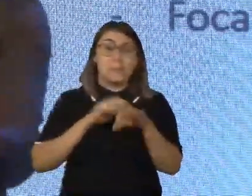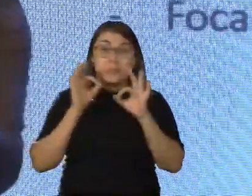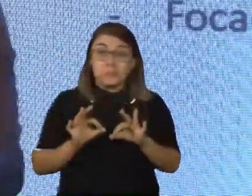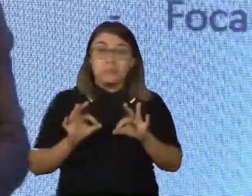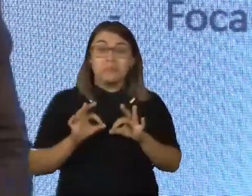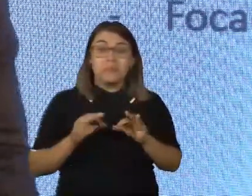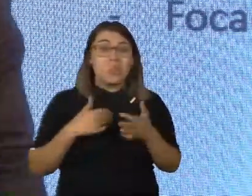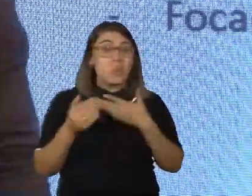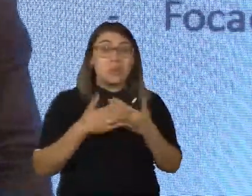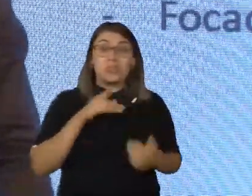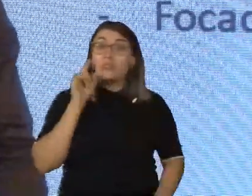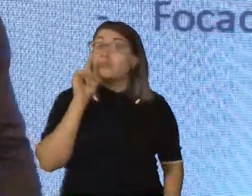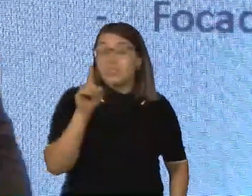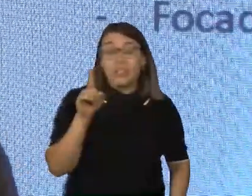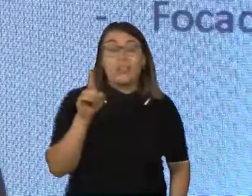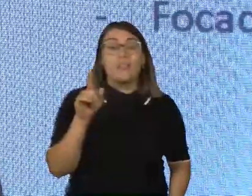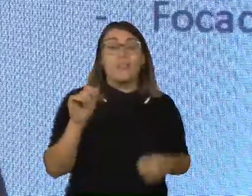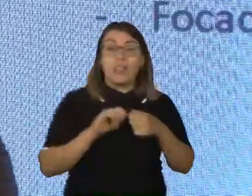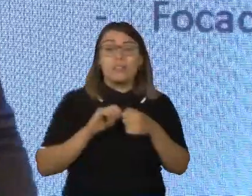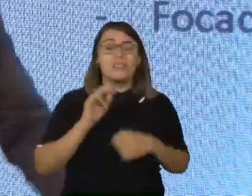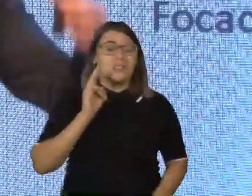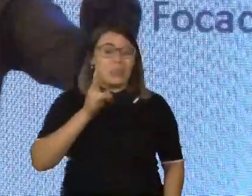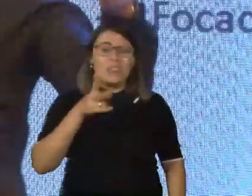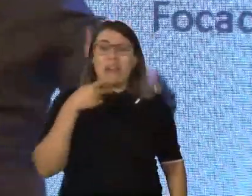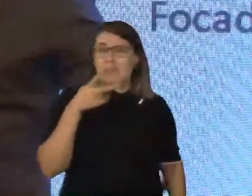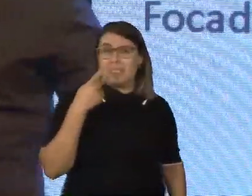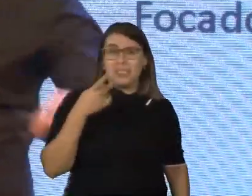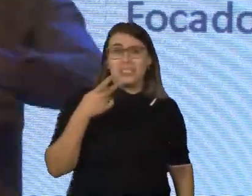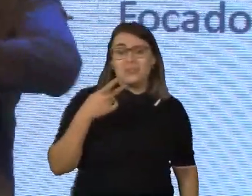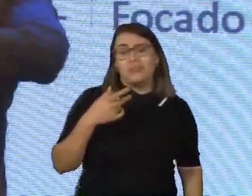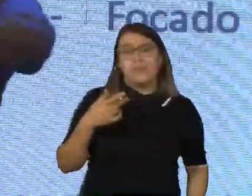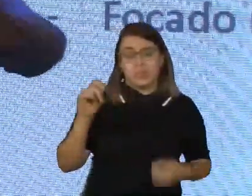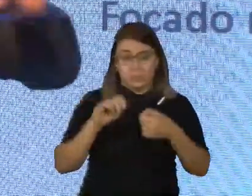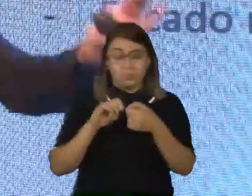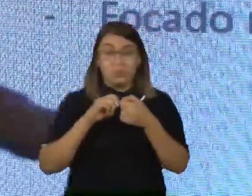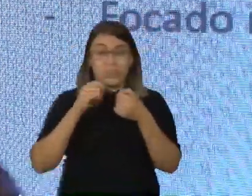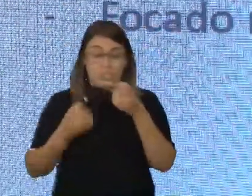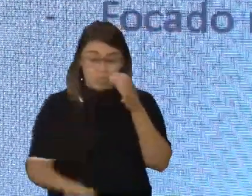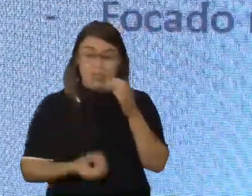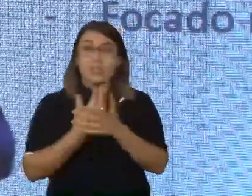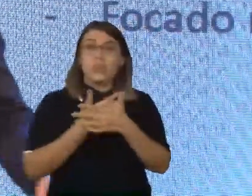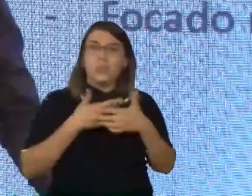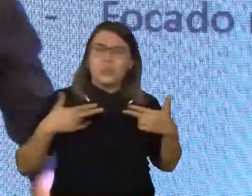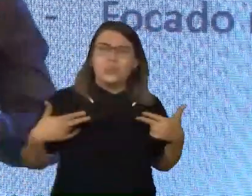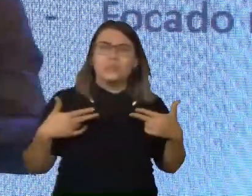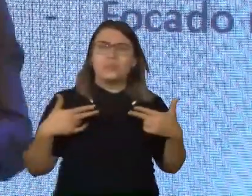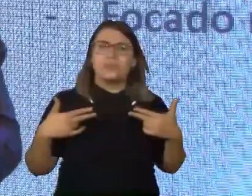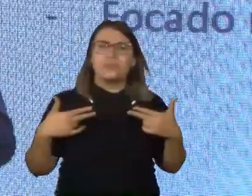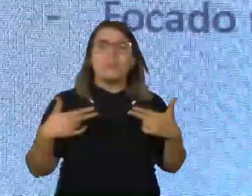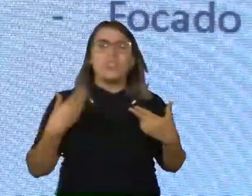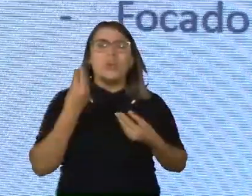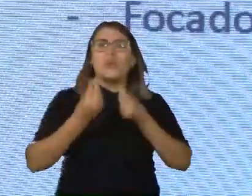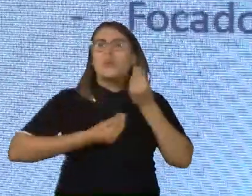Qualquer coisa que você faça, ele sempre vai criticar primeiro. Eu estou fazendo esse congresso, a gente está montando esse congresso há dois meses e ele